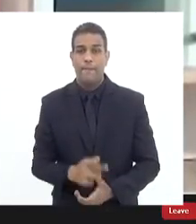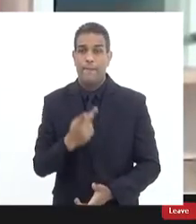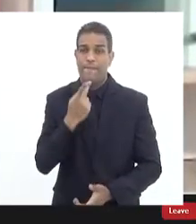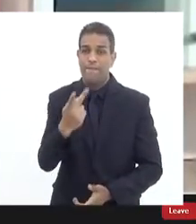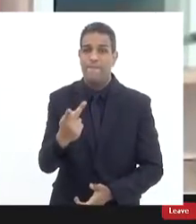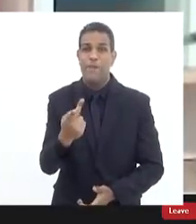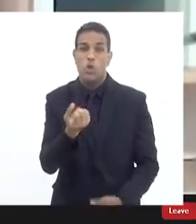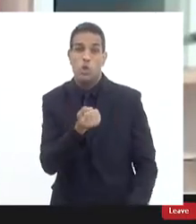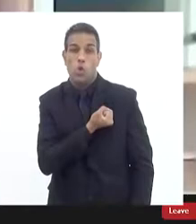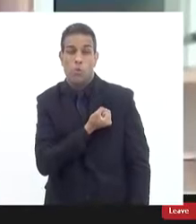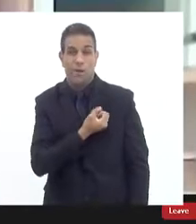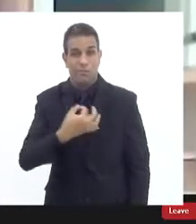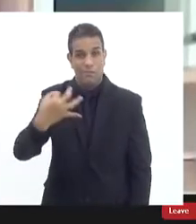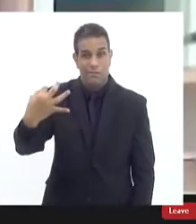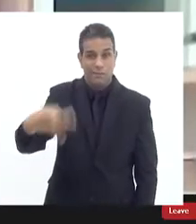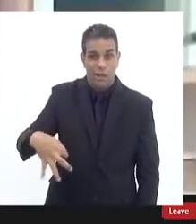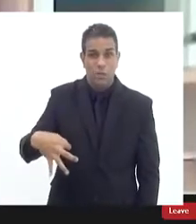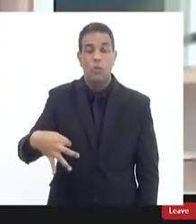exato para a senhora